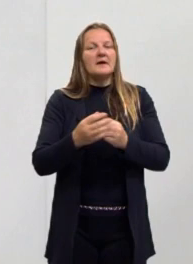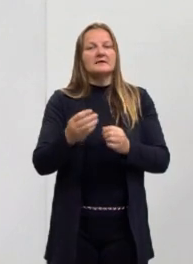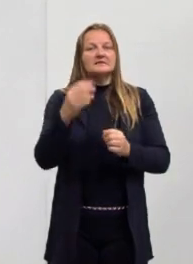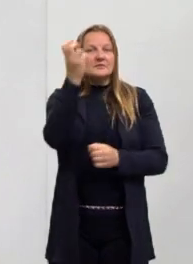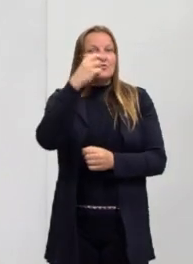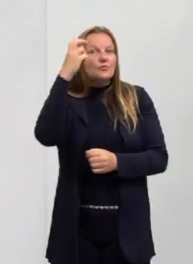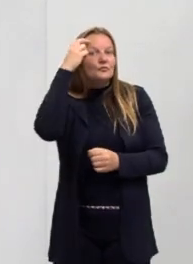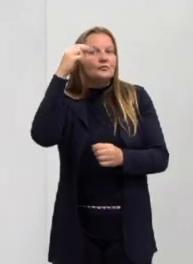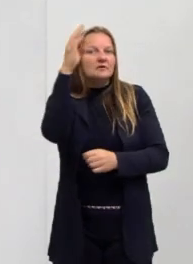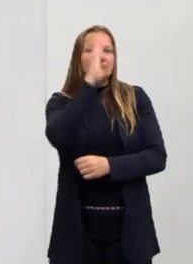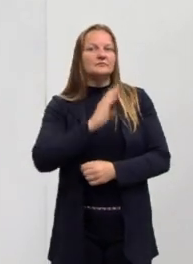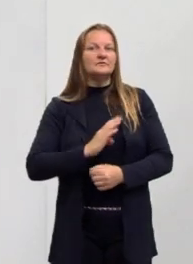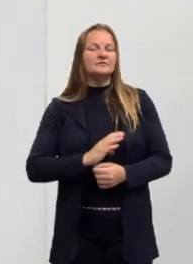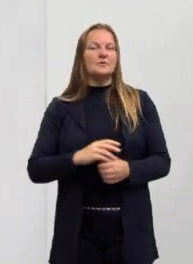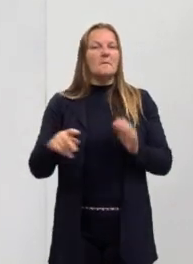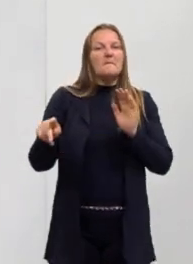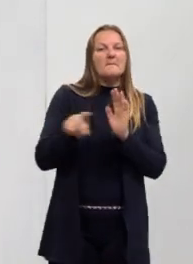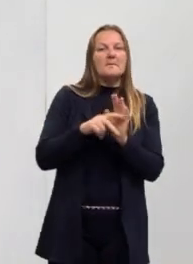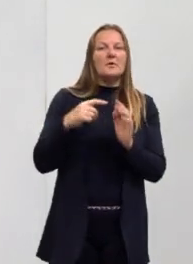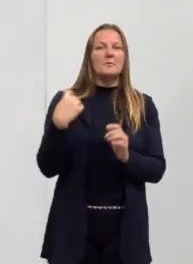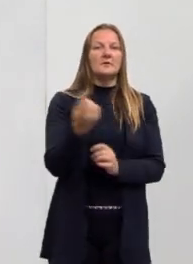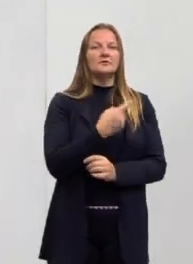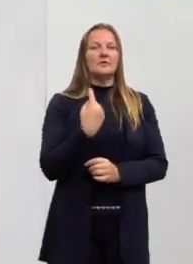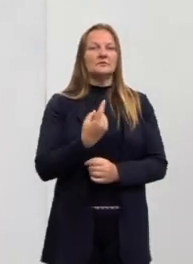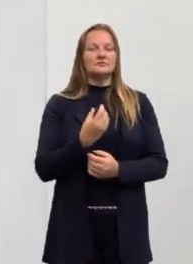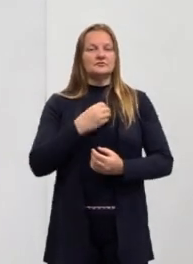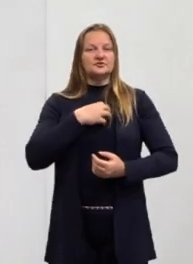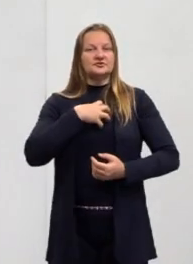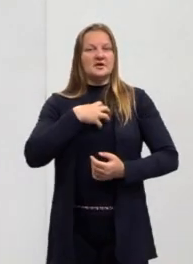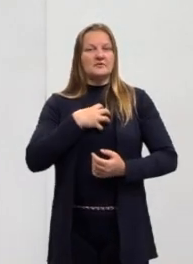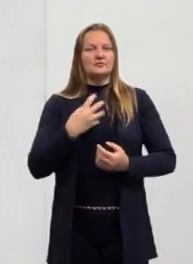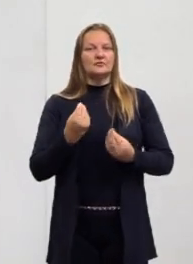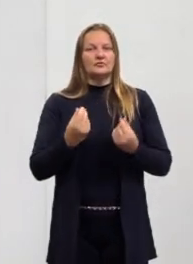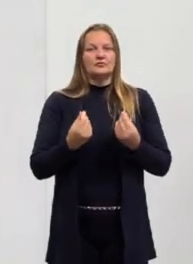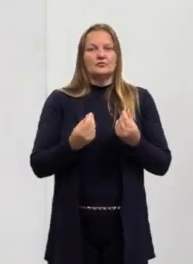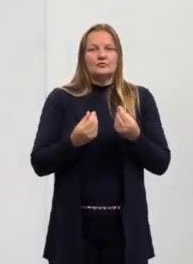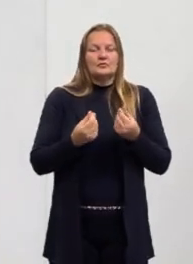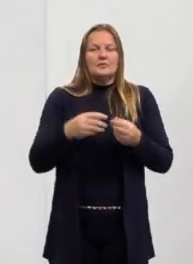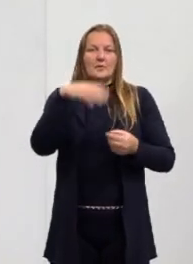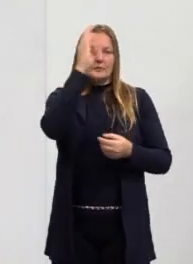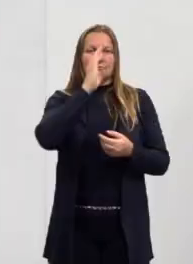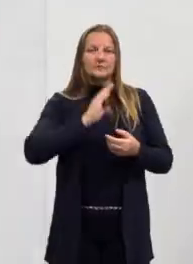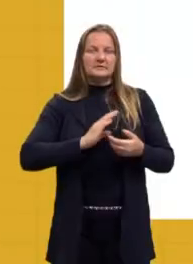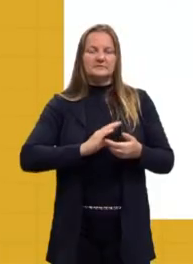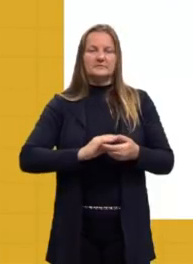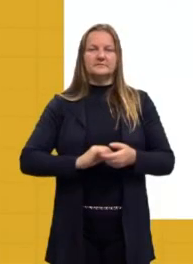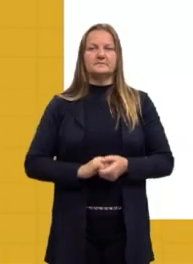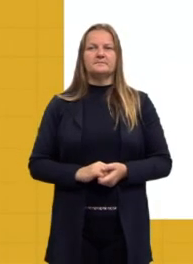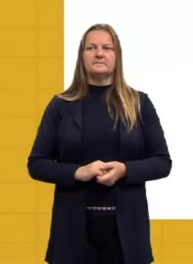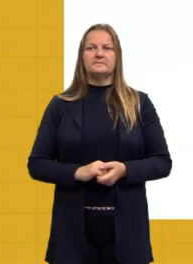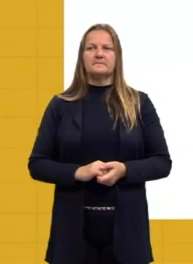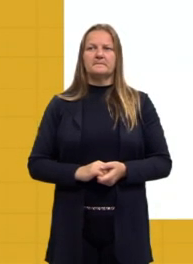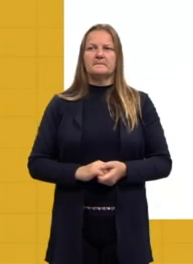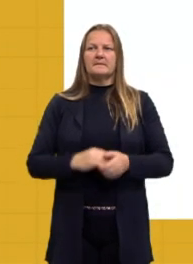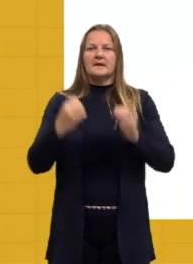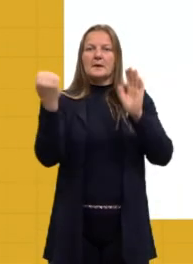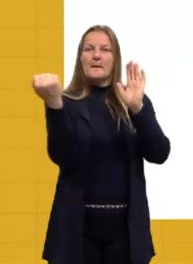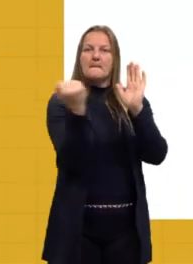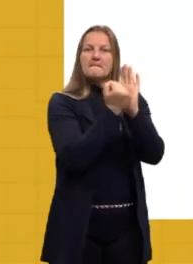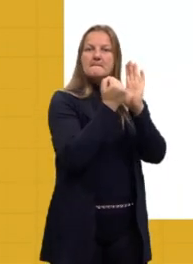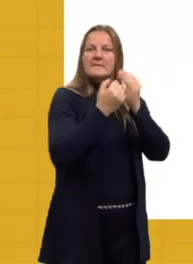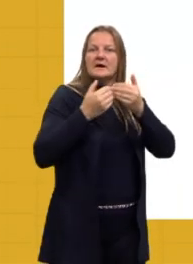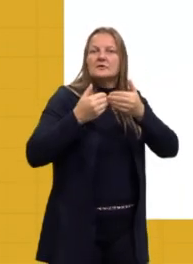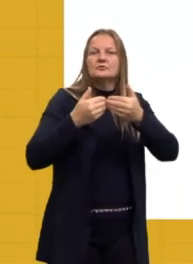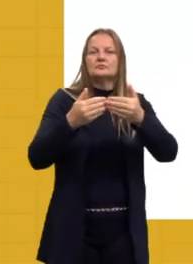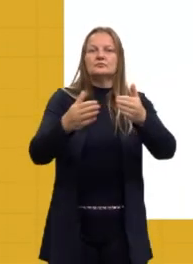nossa genuidade, nessa coisa genuína brasileira, tá? O marco inicial, então, dessa primeira